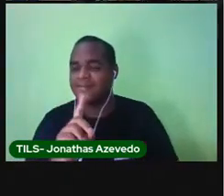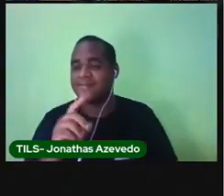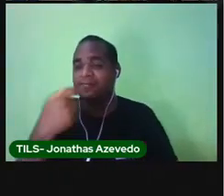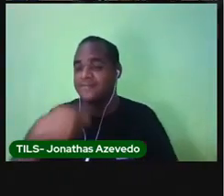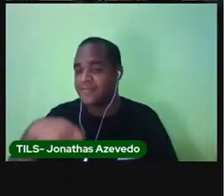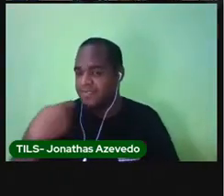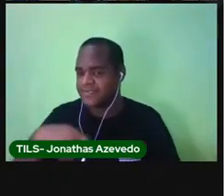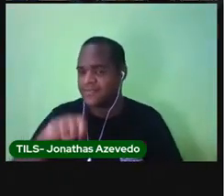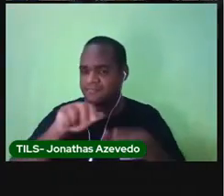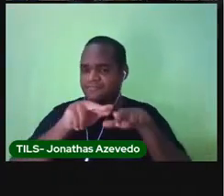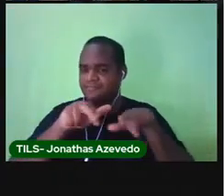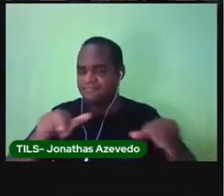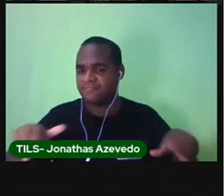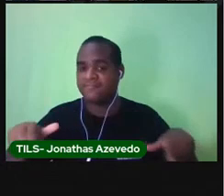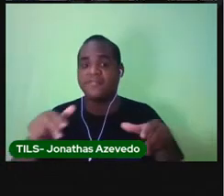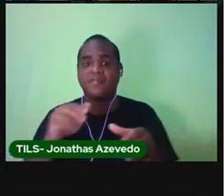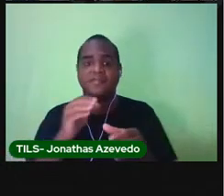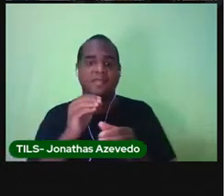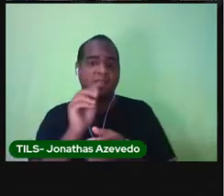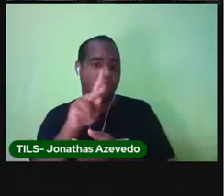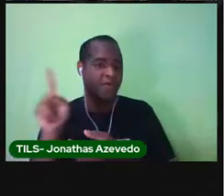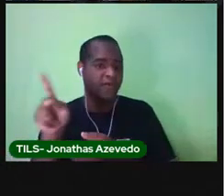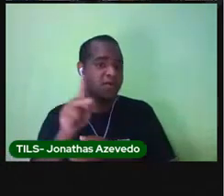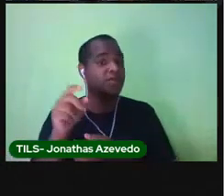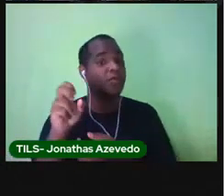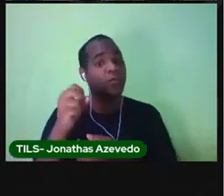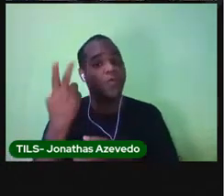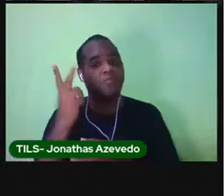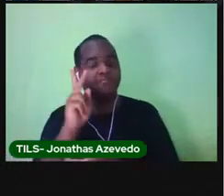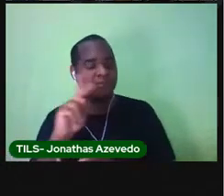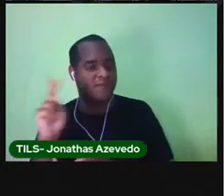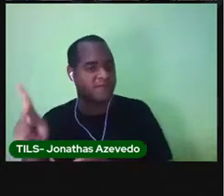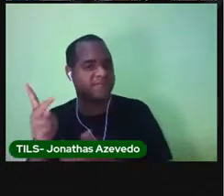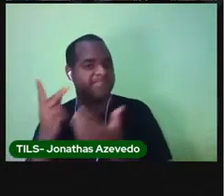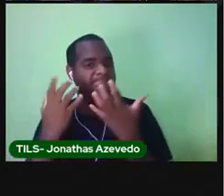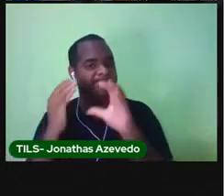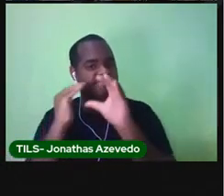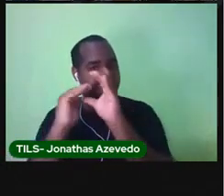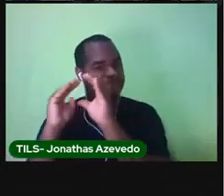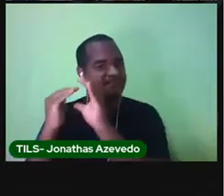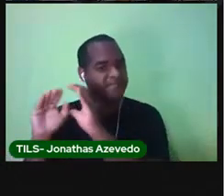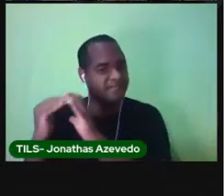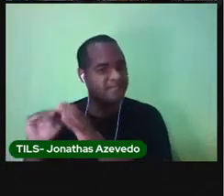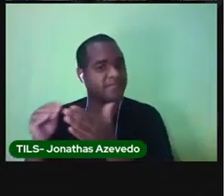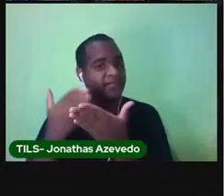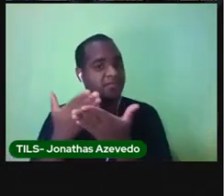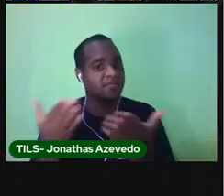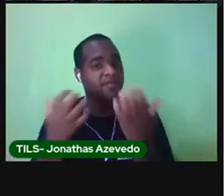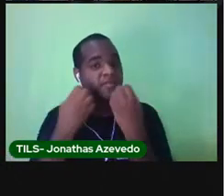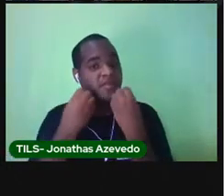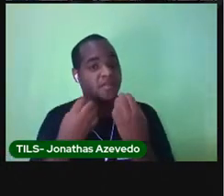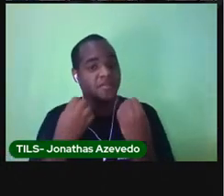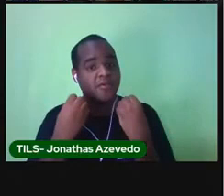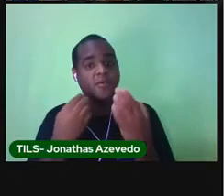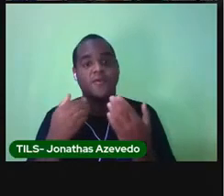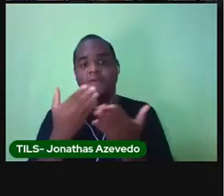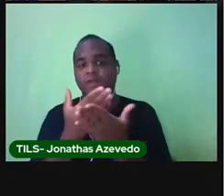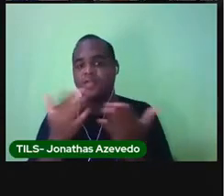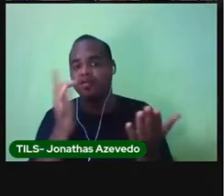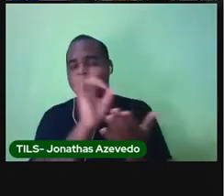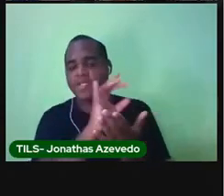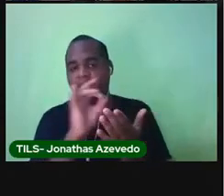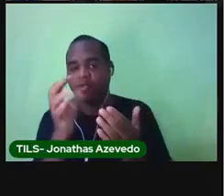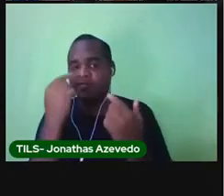fazer as atividades que a ProHélida o professor enviar para você. Você tem que cumprir com as